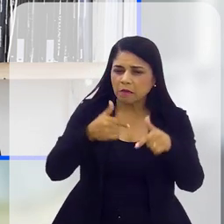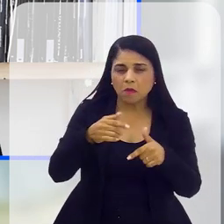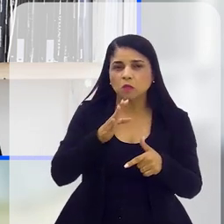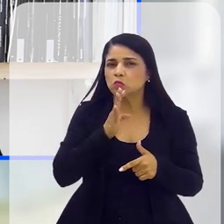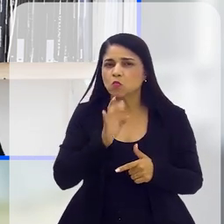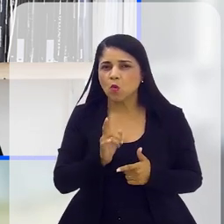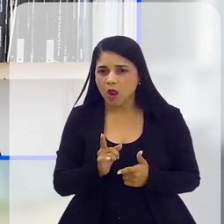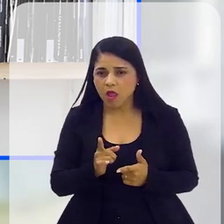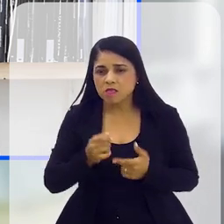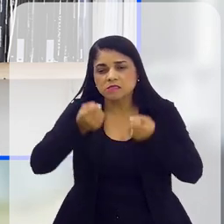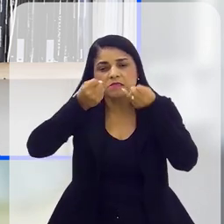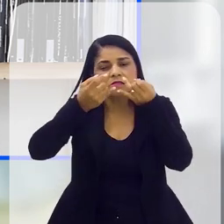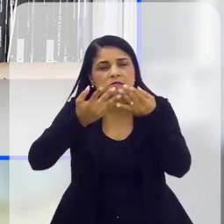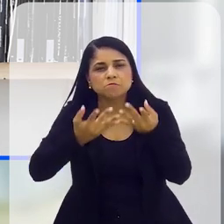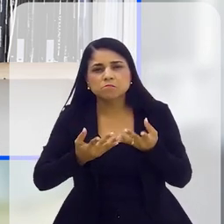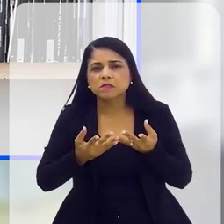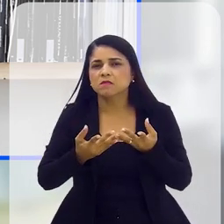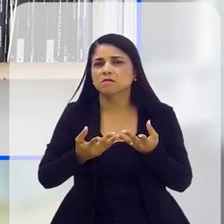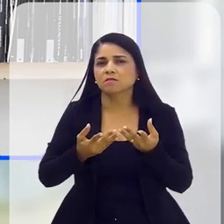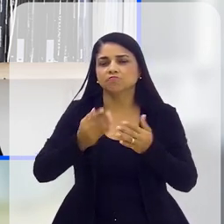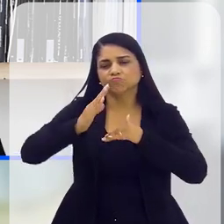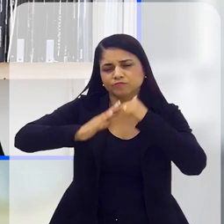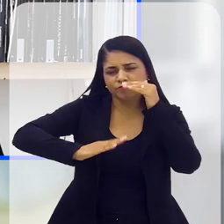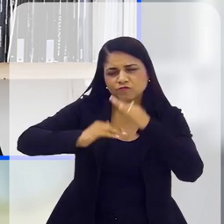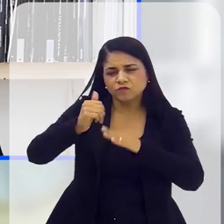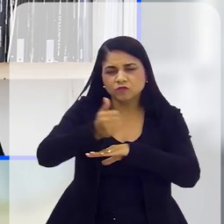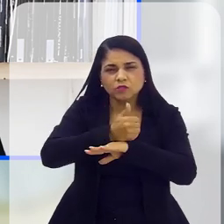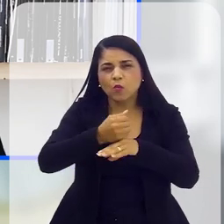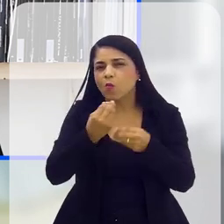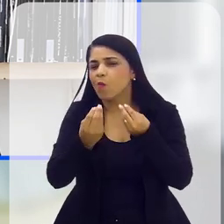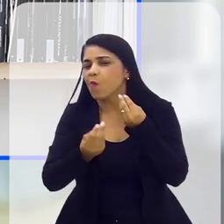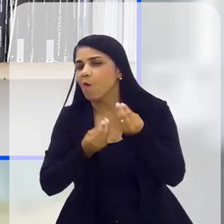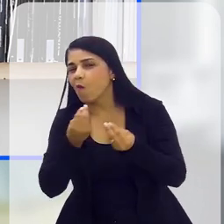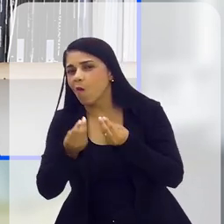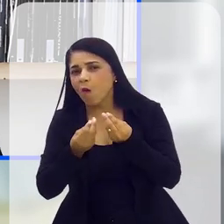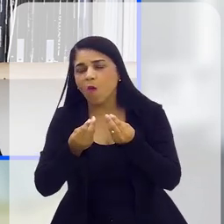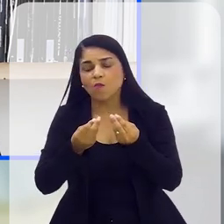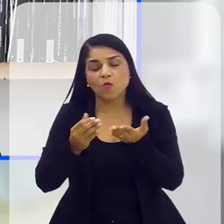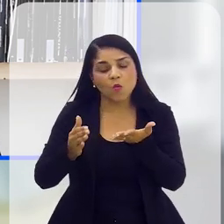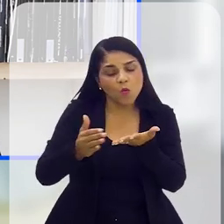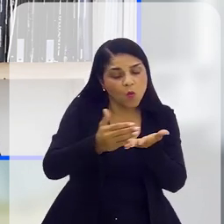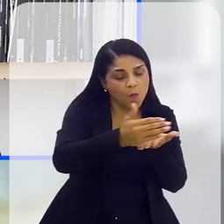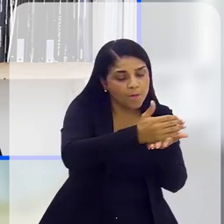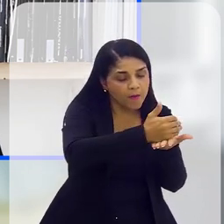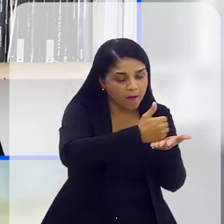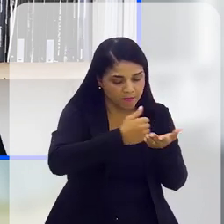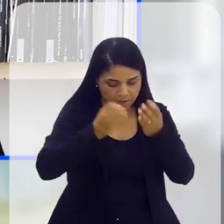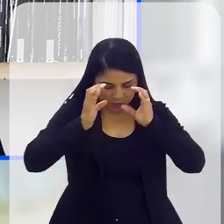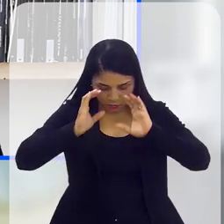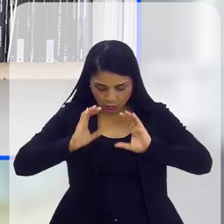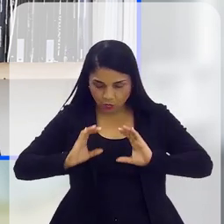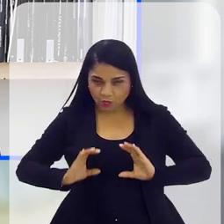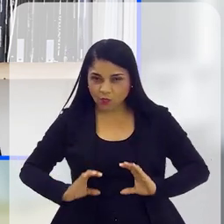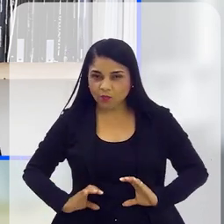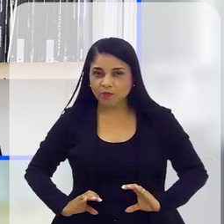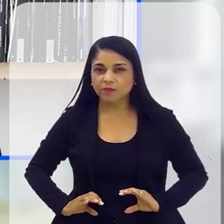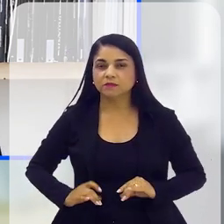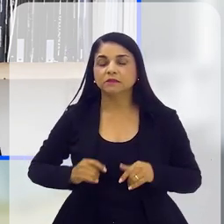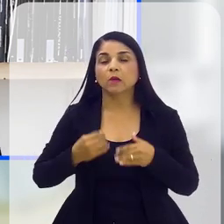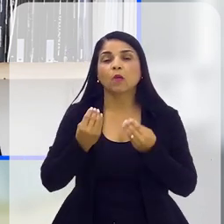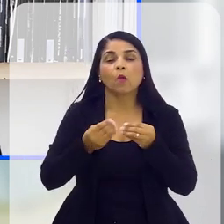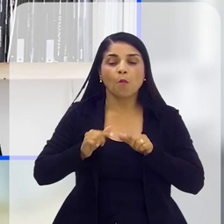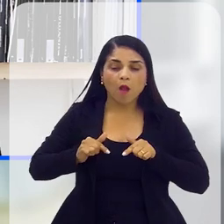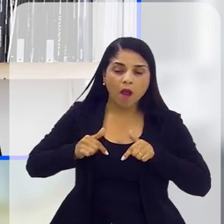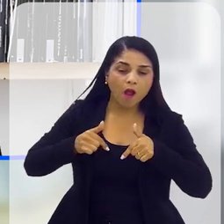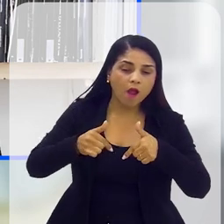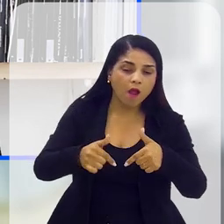Então, se você puder falar para a gente, explicar um pouquinho da sua profissão e de que forma que ela, né, e esse mapeamento comportamental aí pode ajudar também a atuar